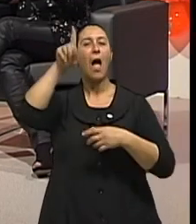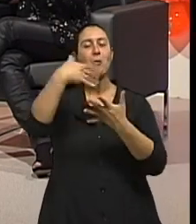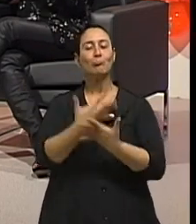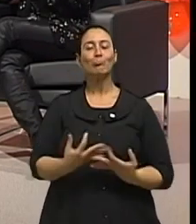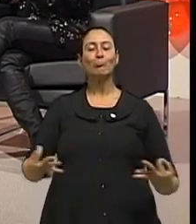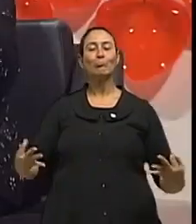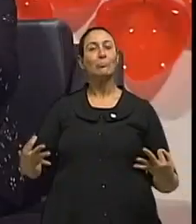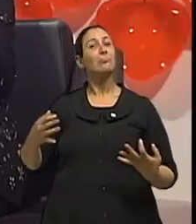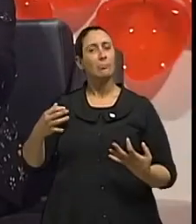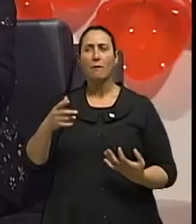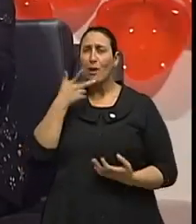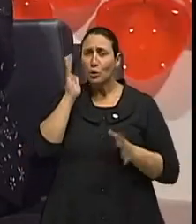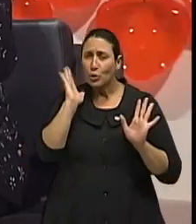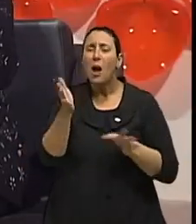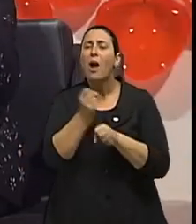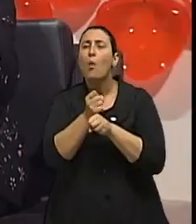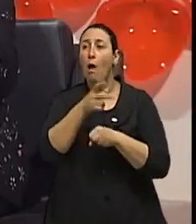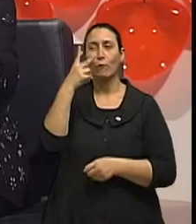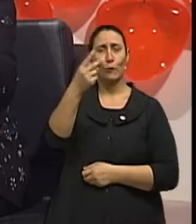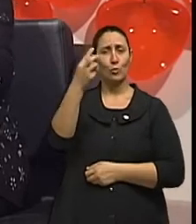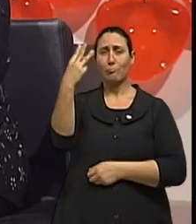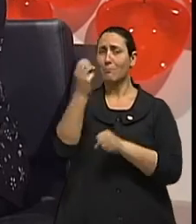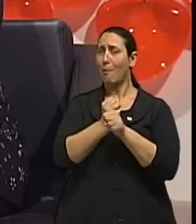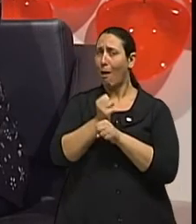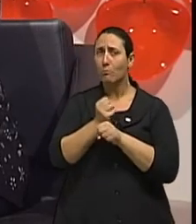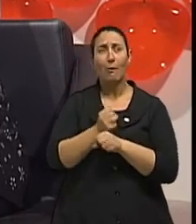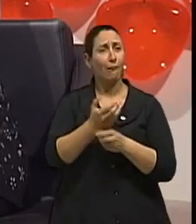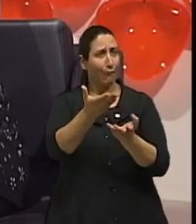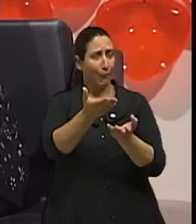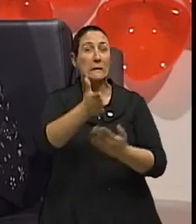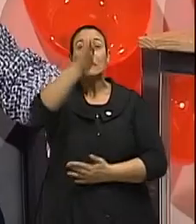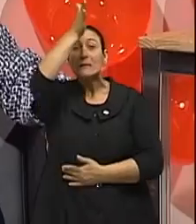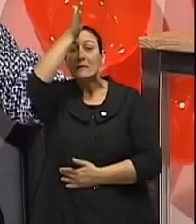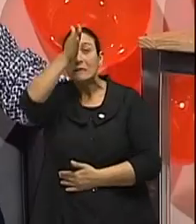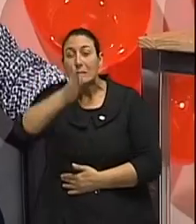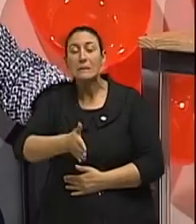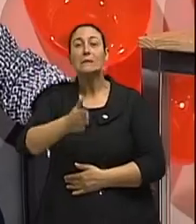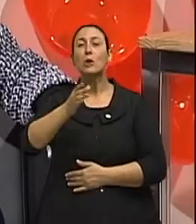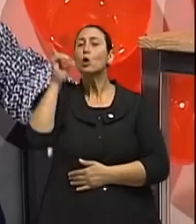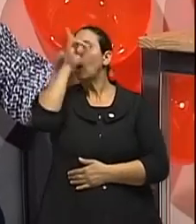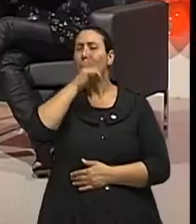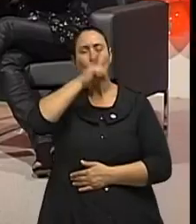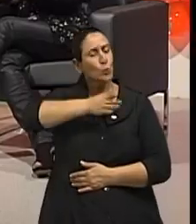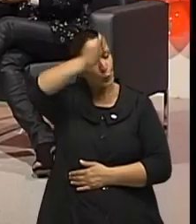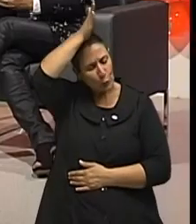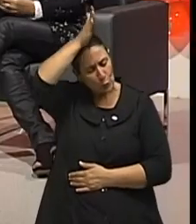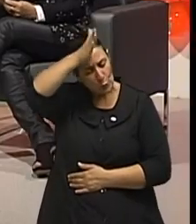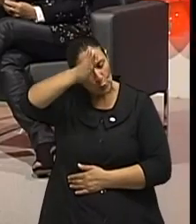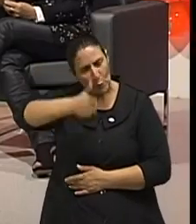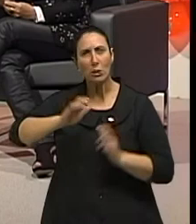anos. 23 anos, o terceiro domingo do mês. Não, todos os domingos. Todos os domingos. Todos